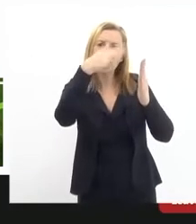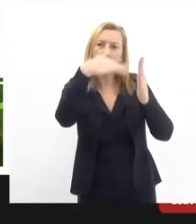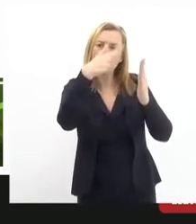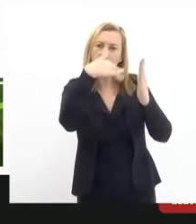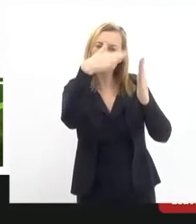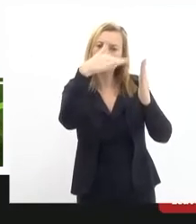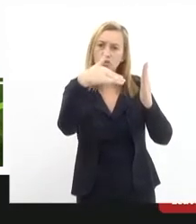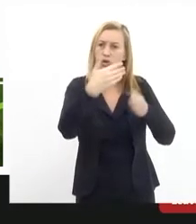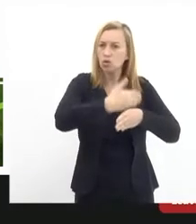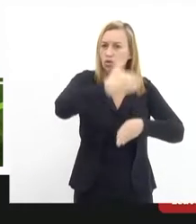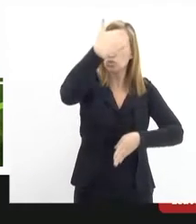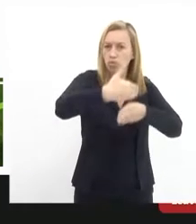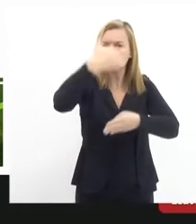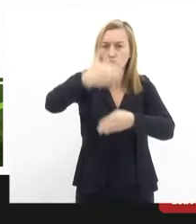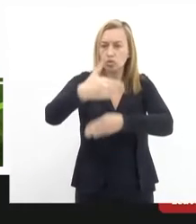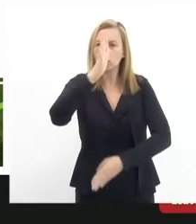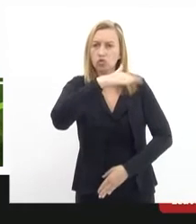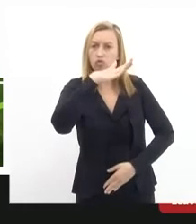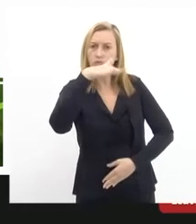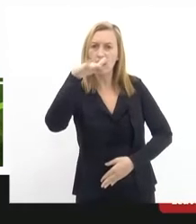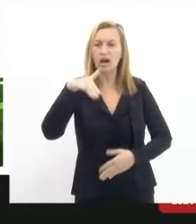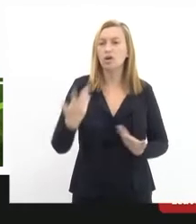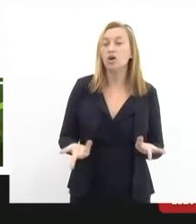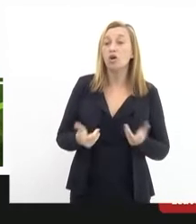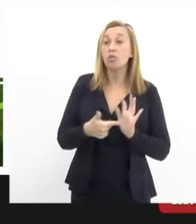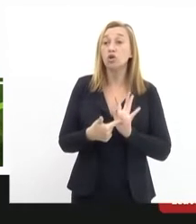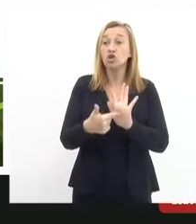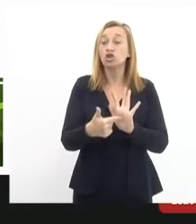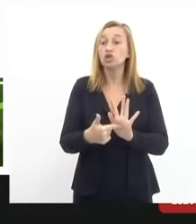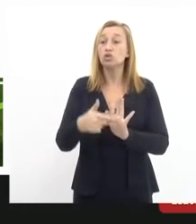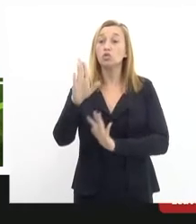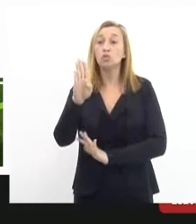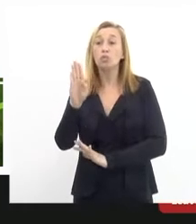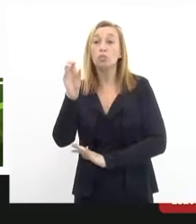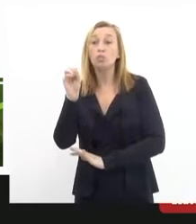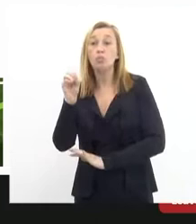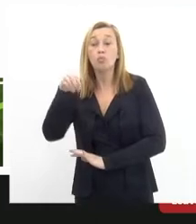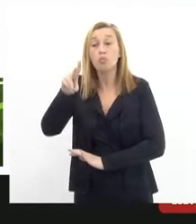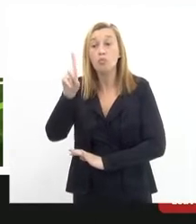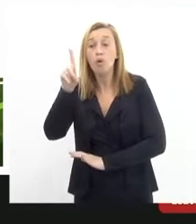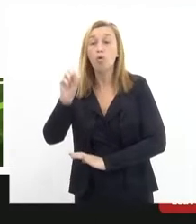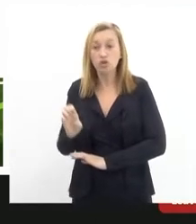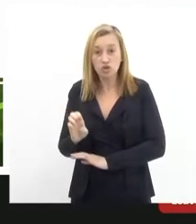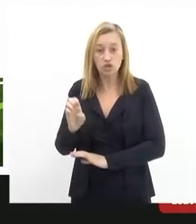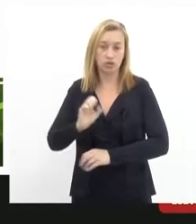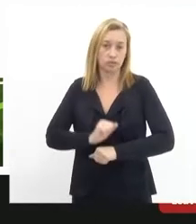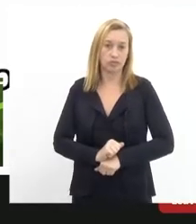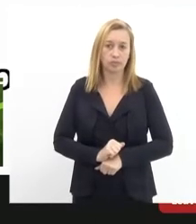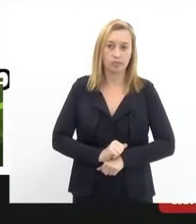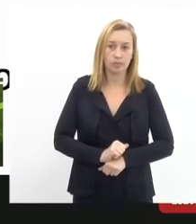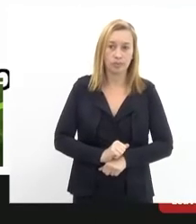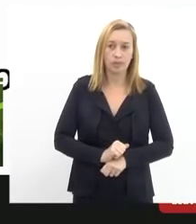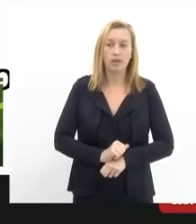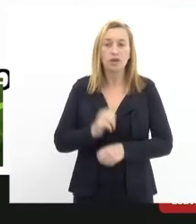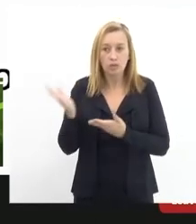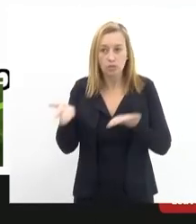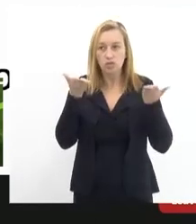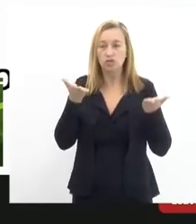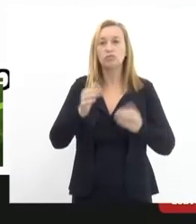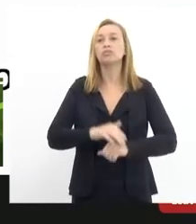muros do bairro, retratando o bonde e retratando o cotidiano do bairro como bonde. Adiante.